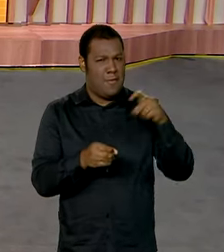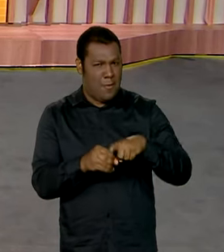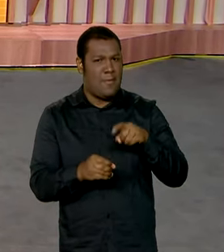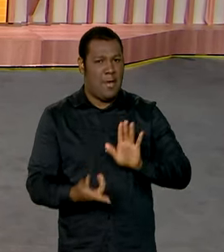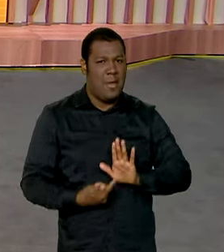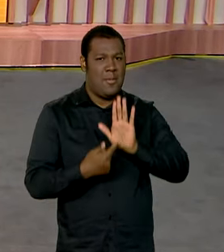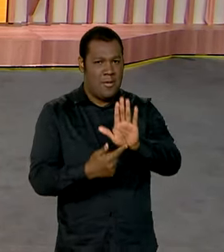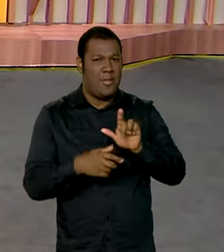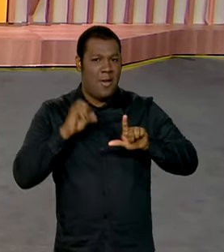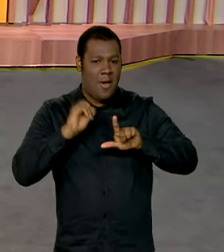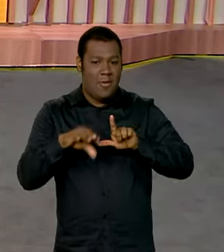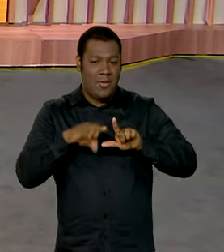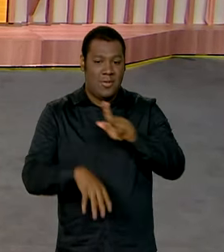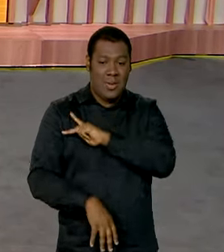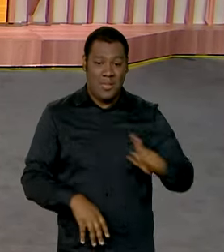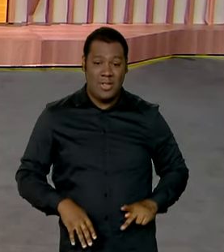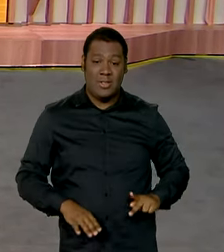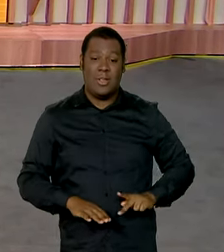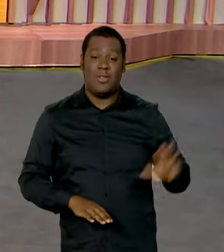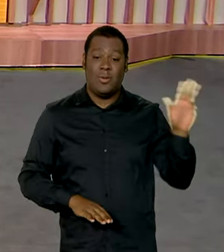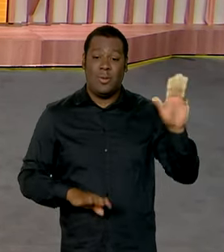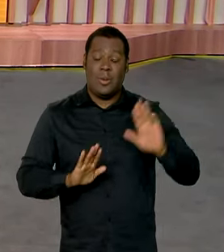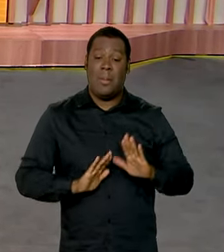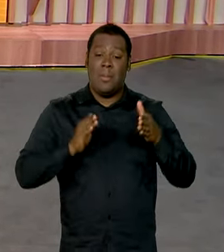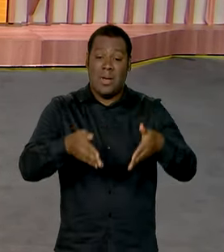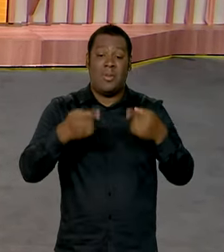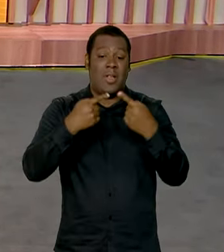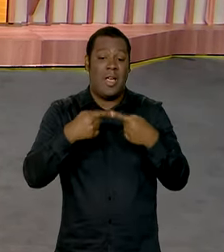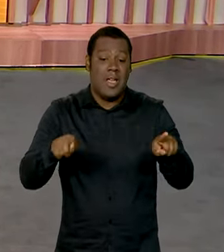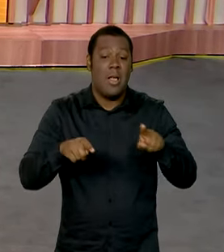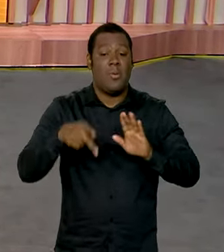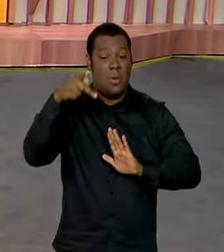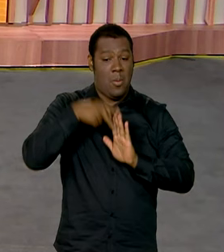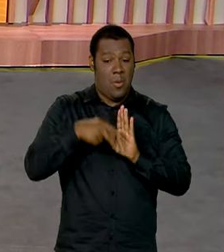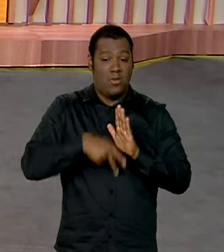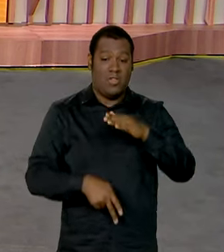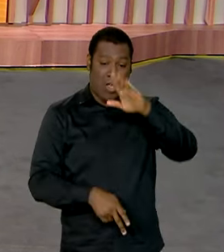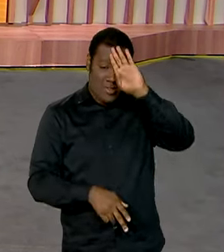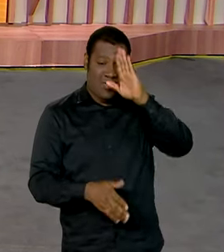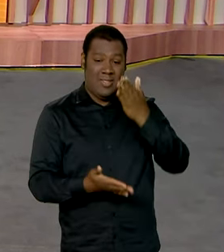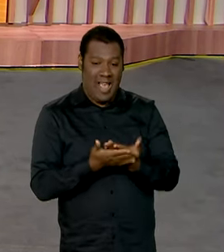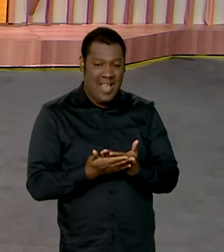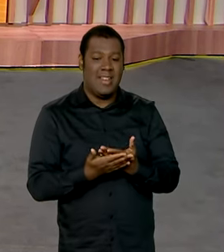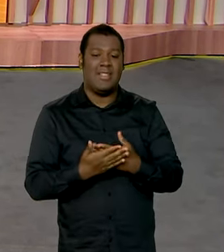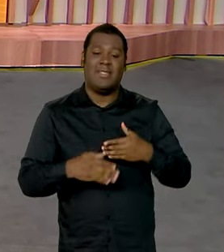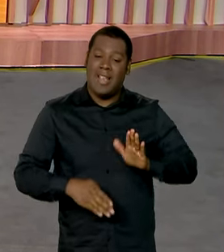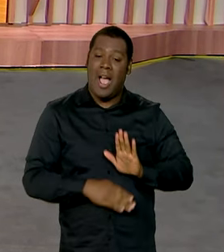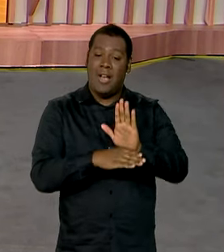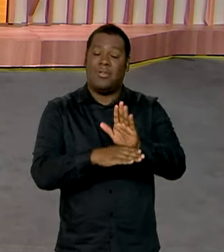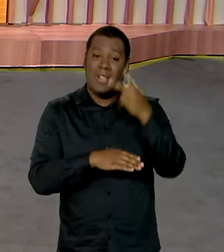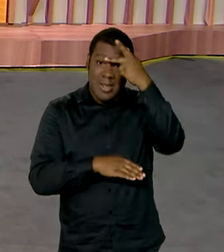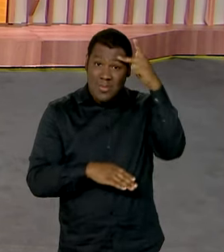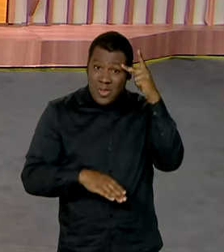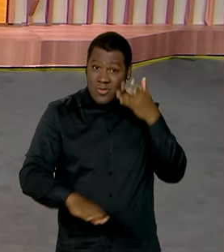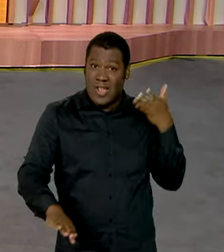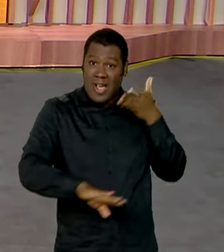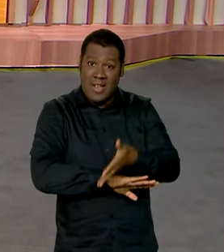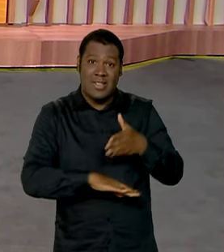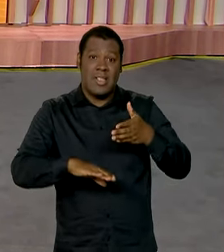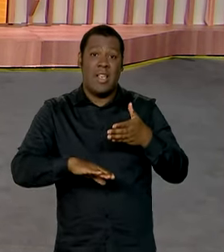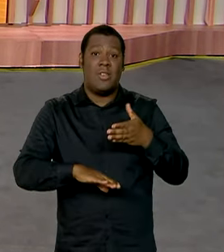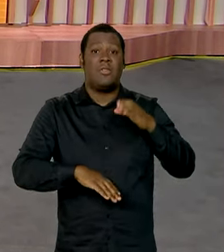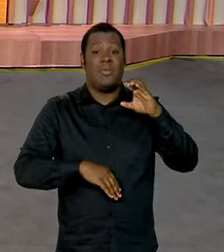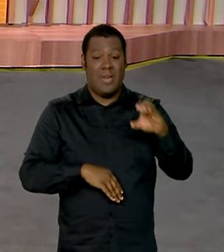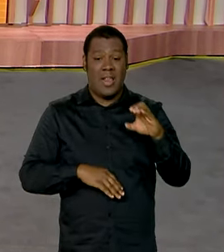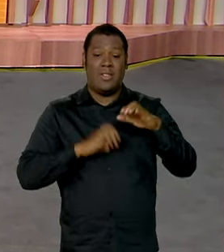ao vivo a participação do presidente Lula no lançamento do programa Acredita, para ampliar o acesso ao crédito